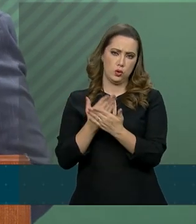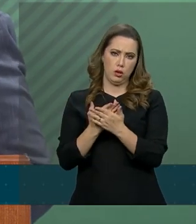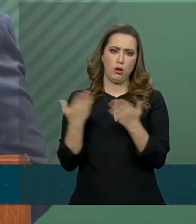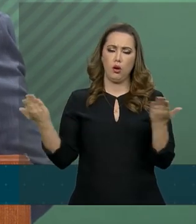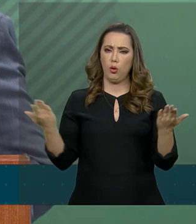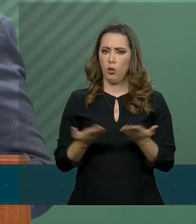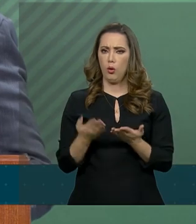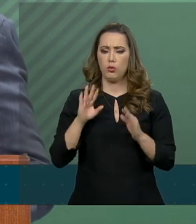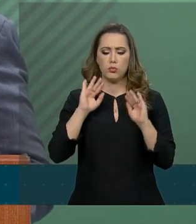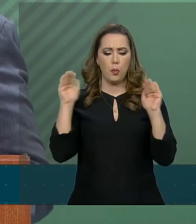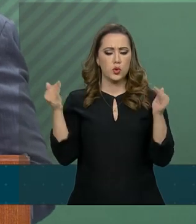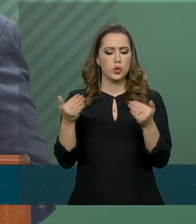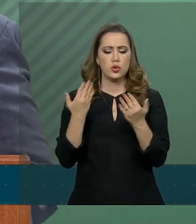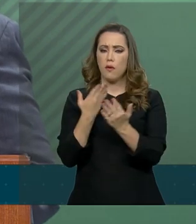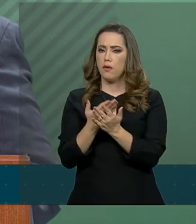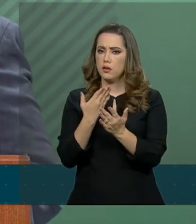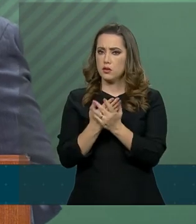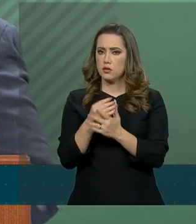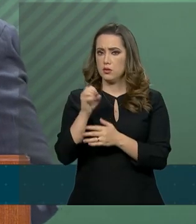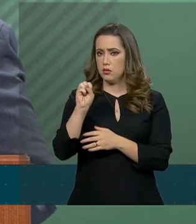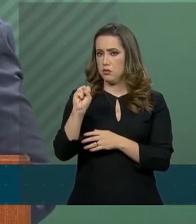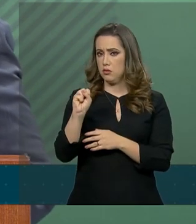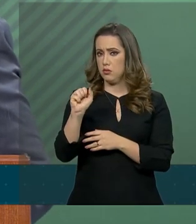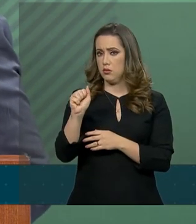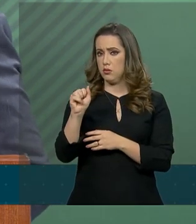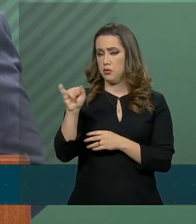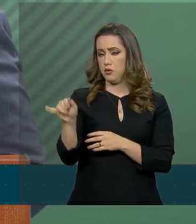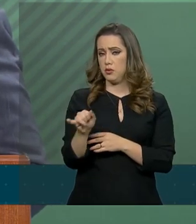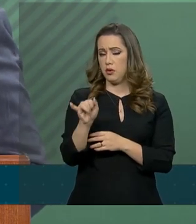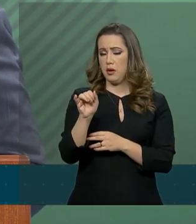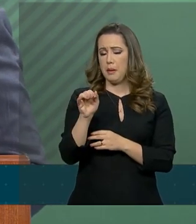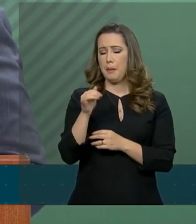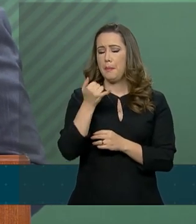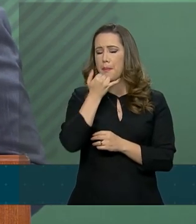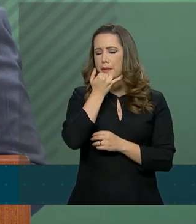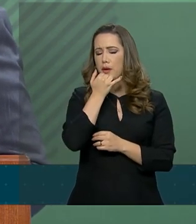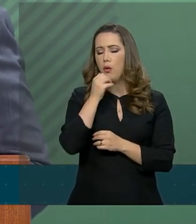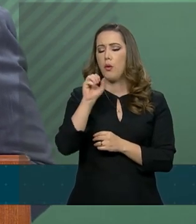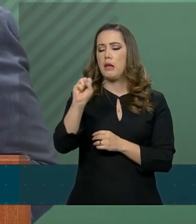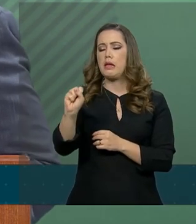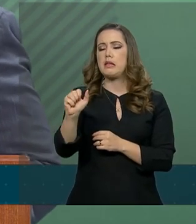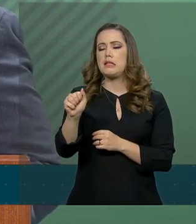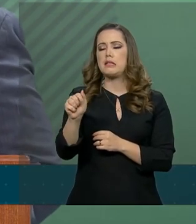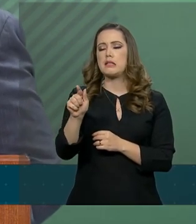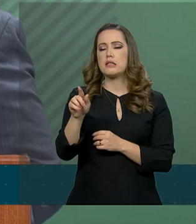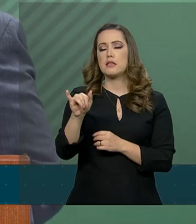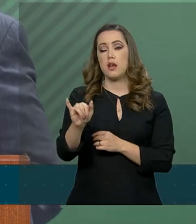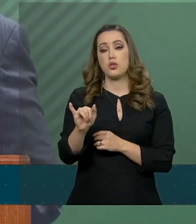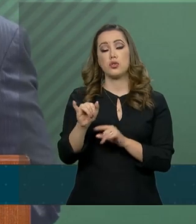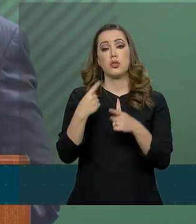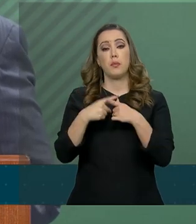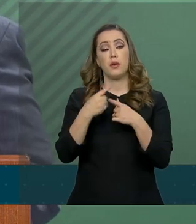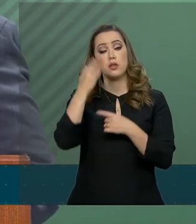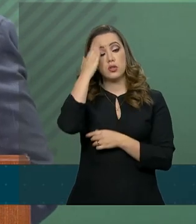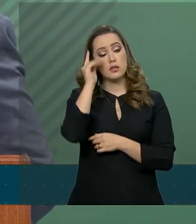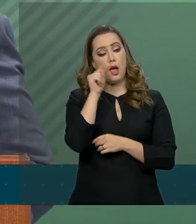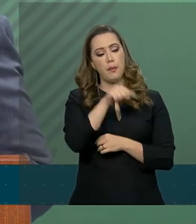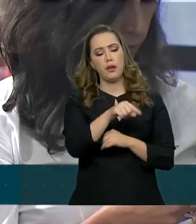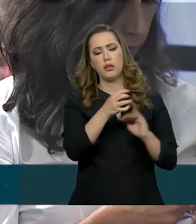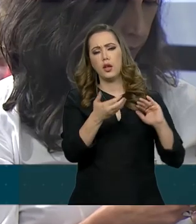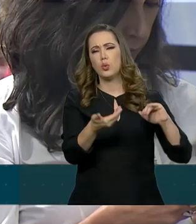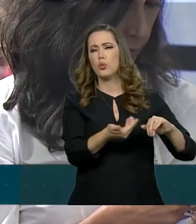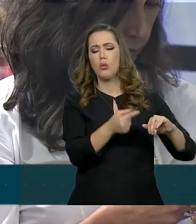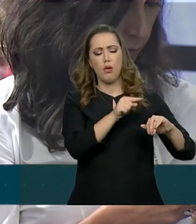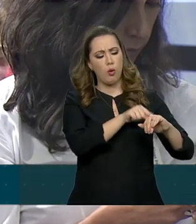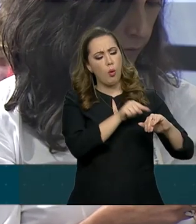sob o ponto de vista da SAGE, porque até nós sabemos, inclusive, que lá no Congresso, na Câmara, no Senado,